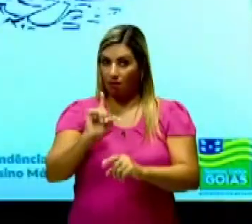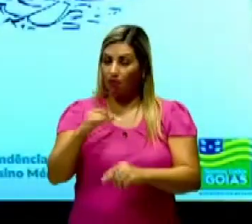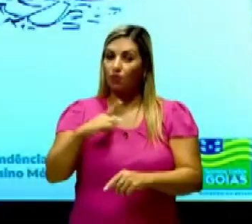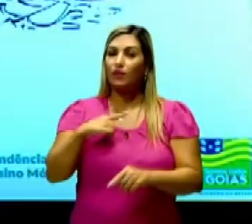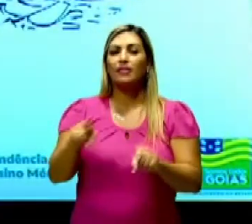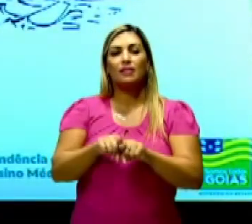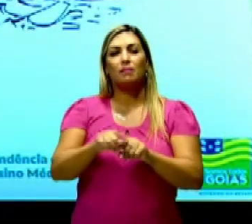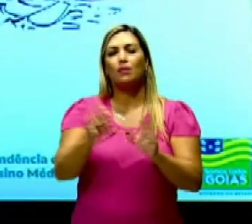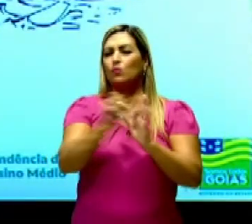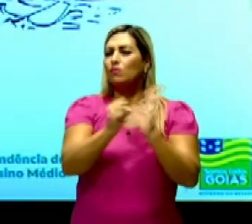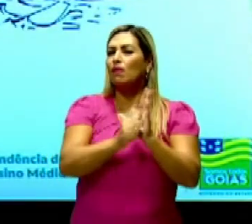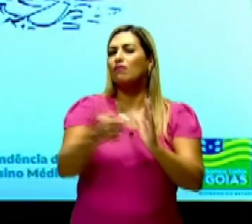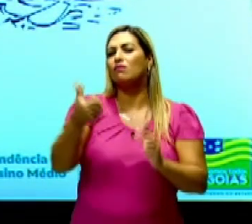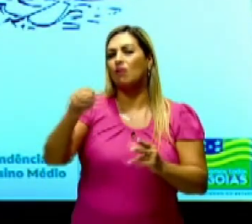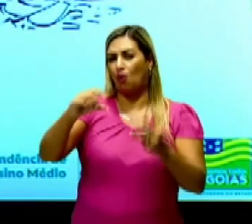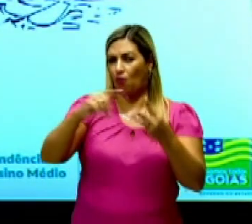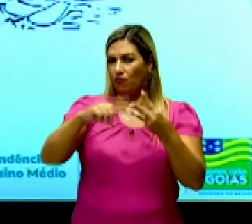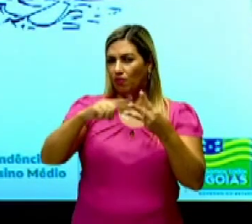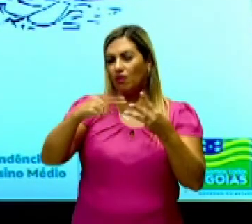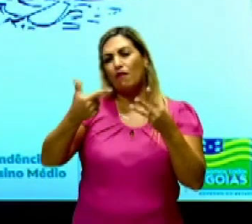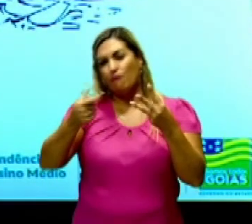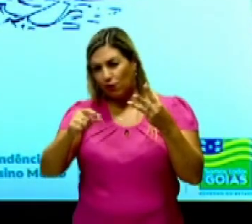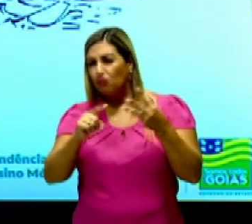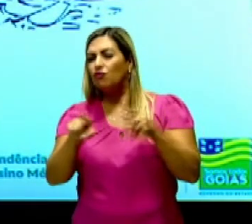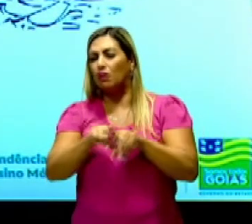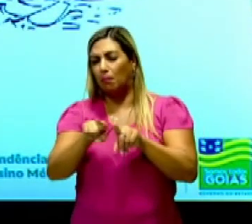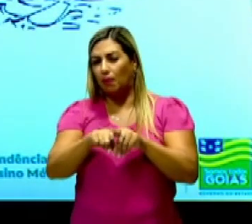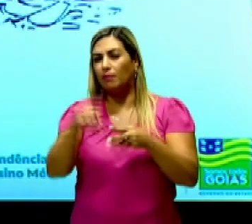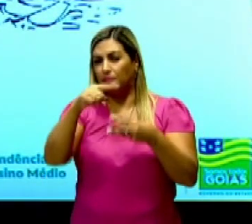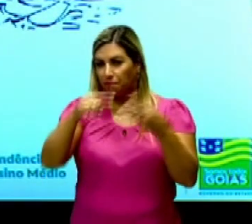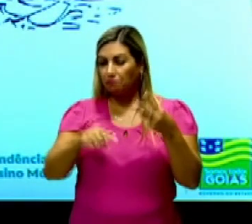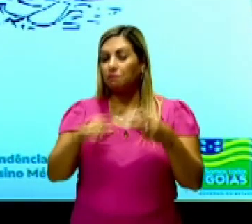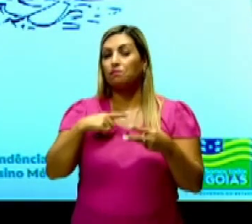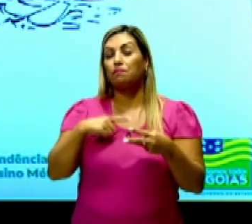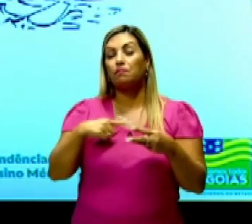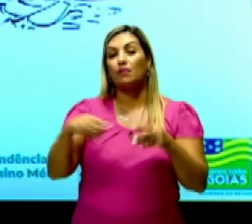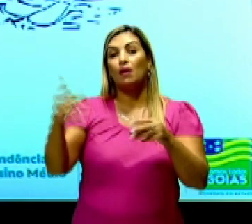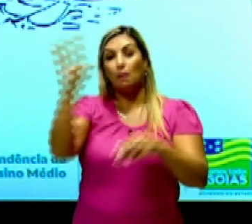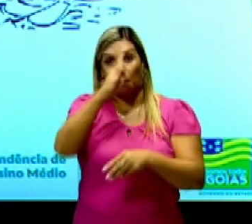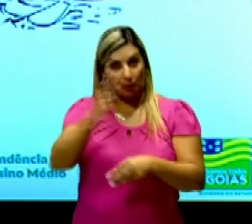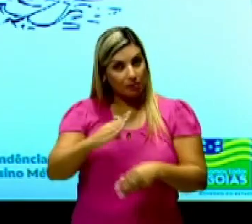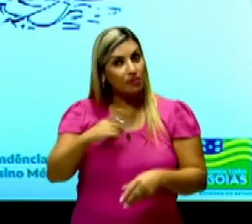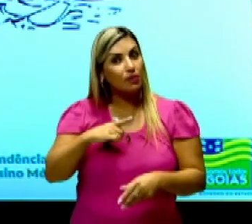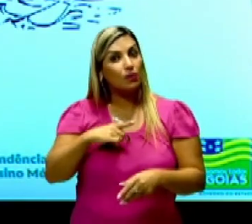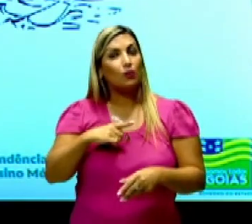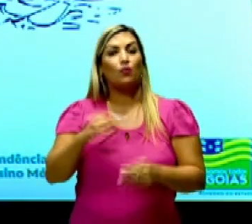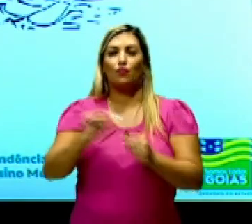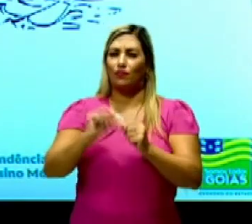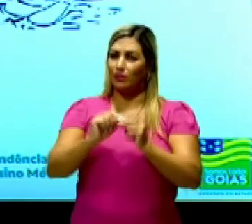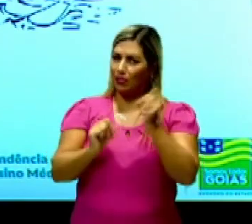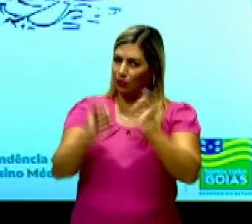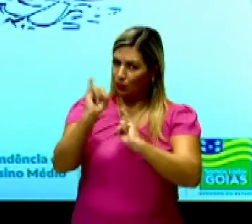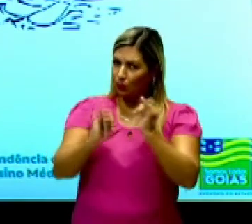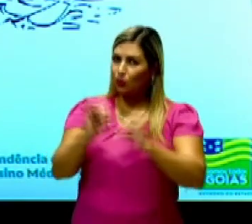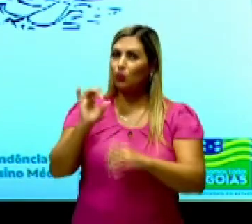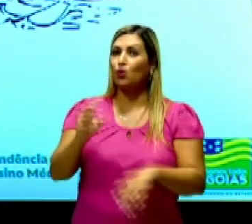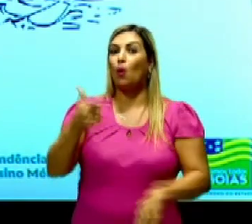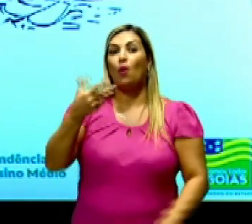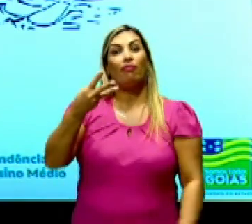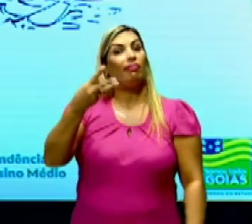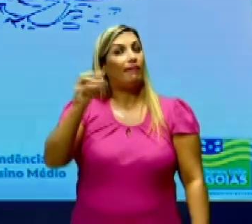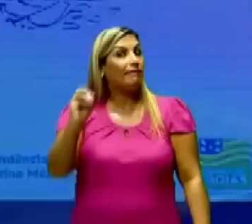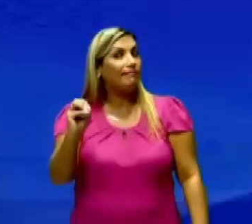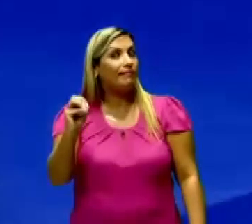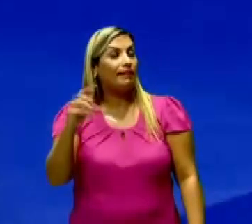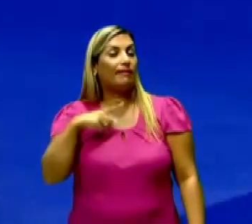vamos falar lá no século XIX, início do século XX também, no território brasileiro. O Brasil foi fazer a industrialização só em 1930,